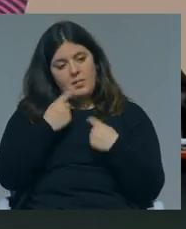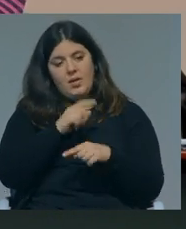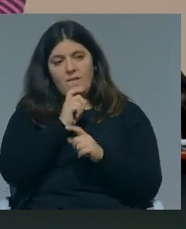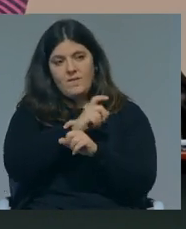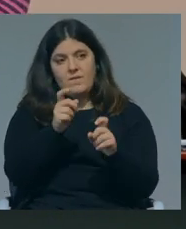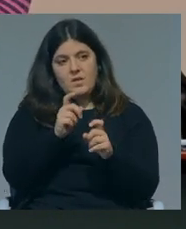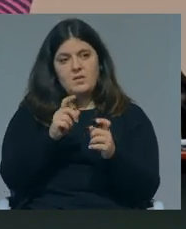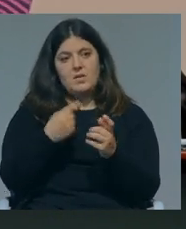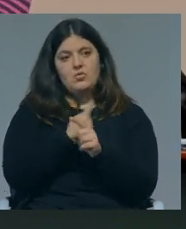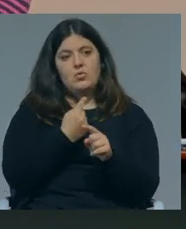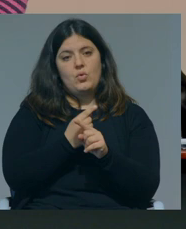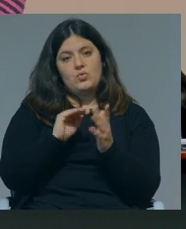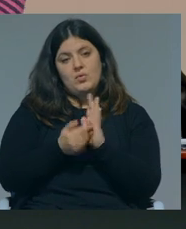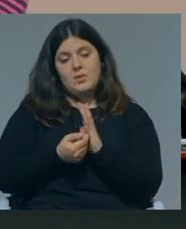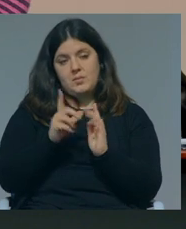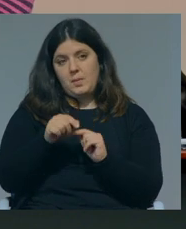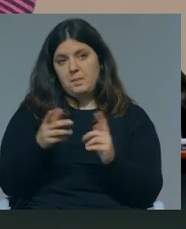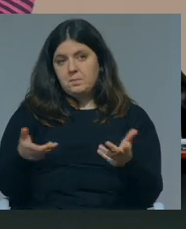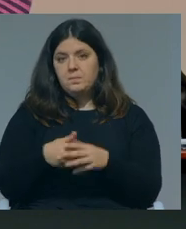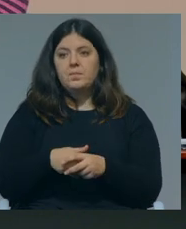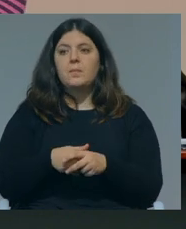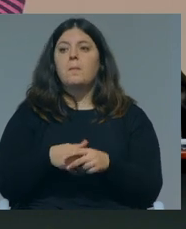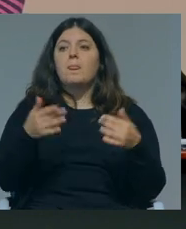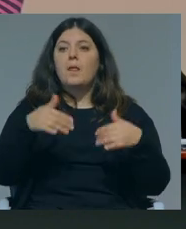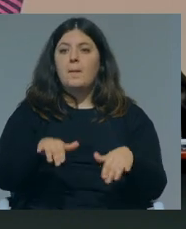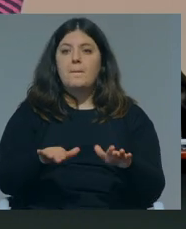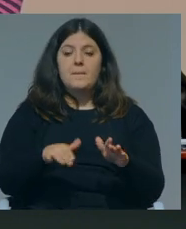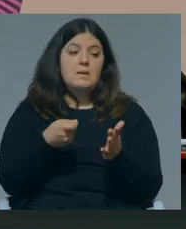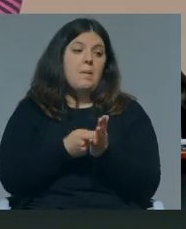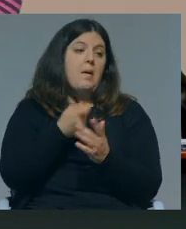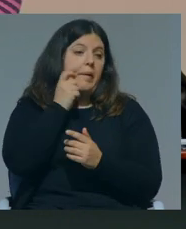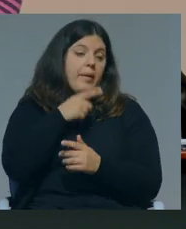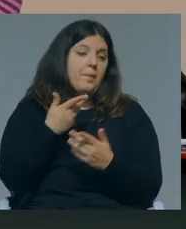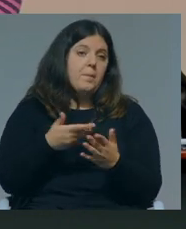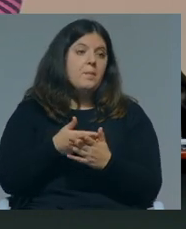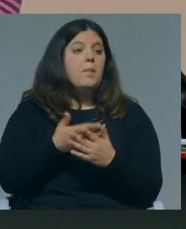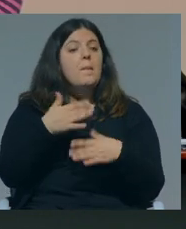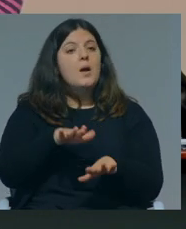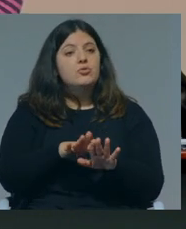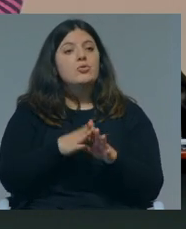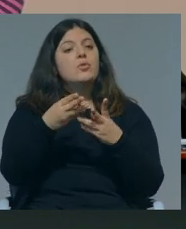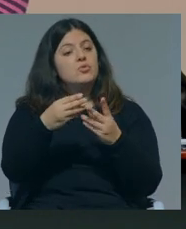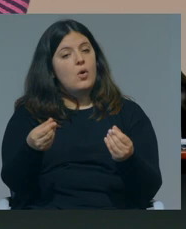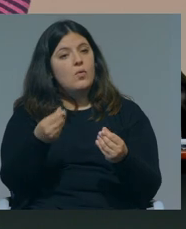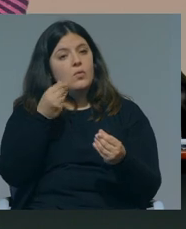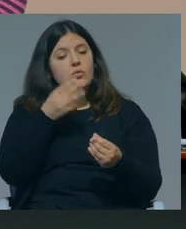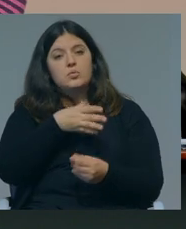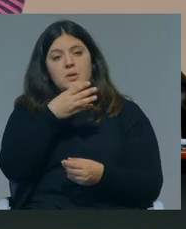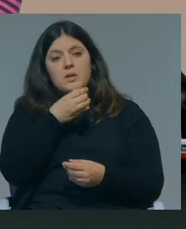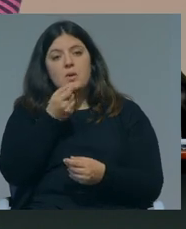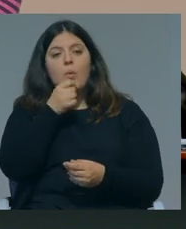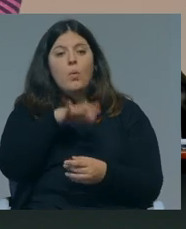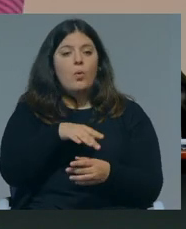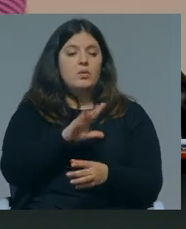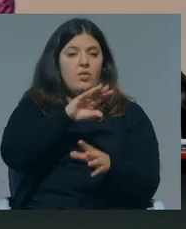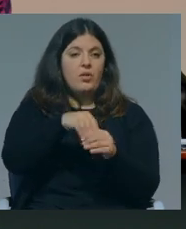conteúdo alegadamente dos respectivos exames mas a quem paga mas mas quer dizer resolve-se dando explicações na escola